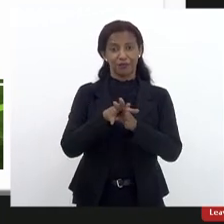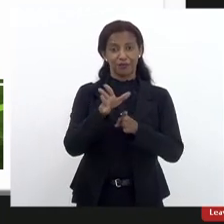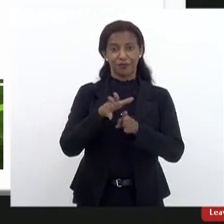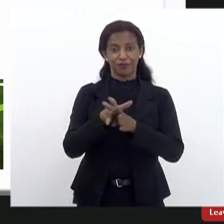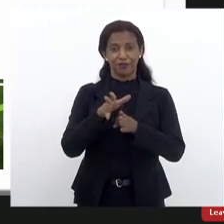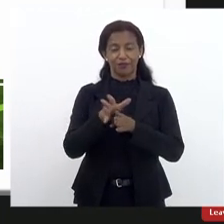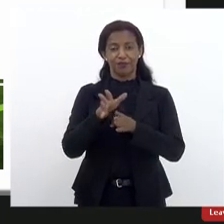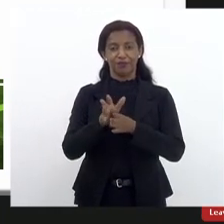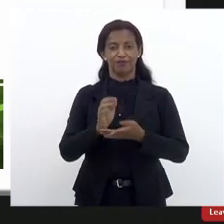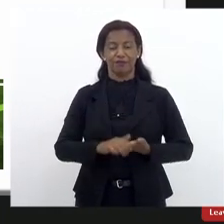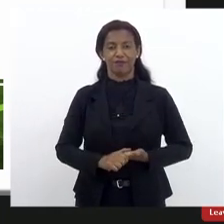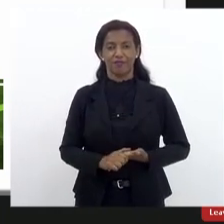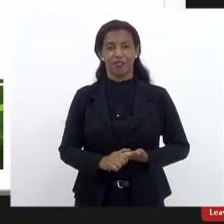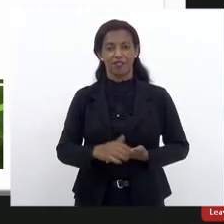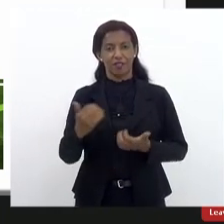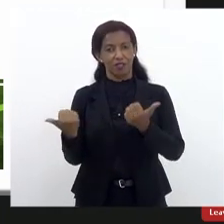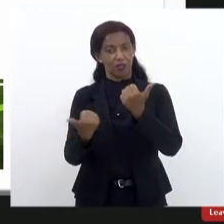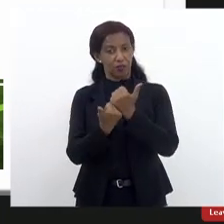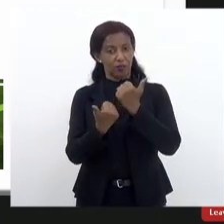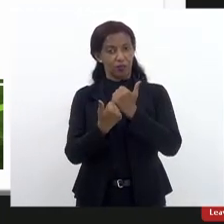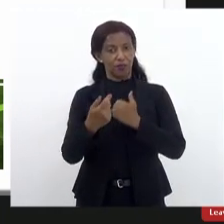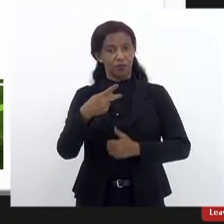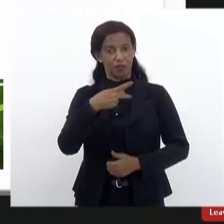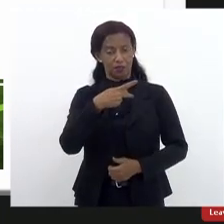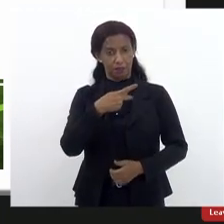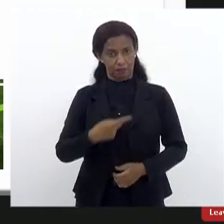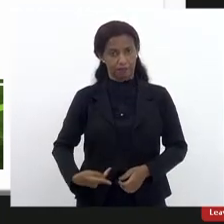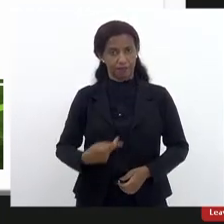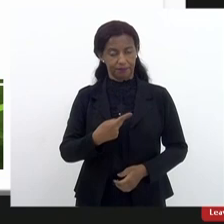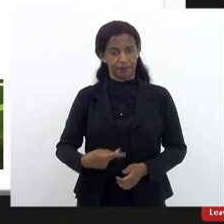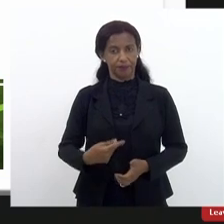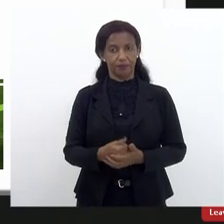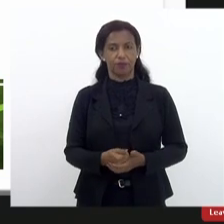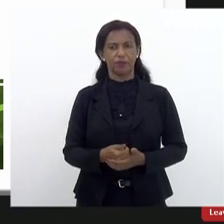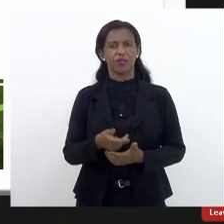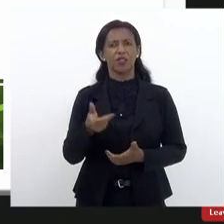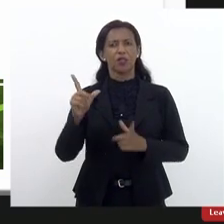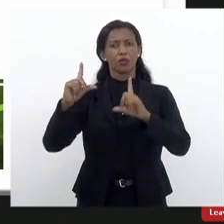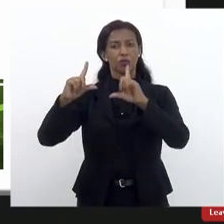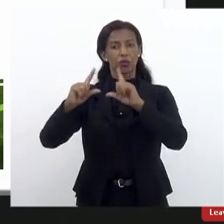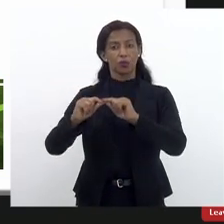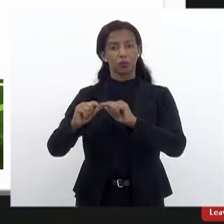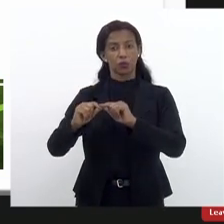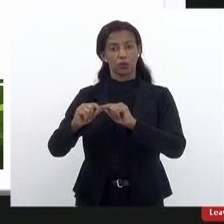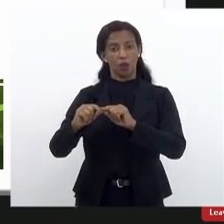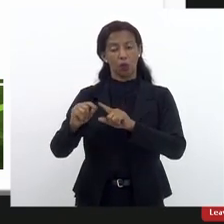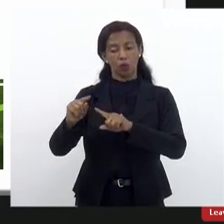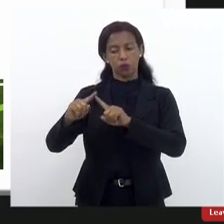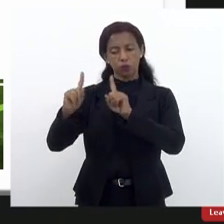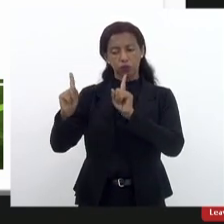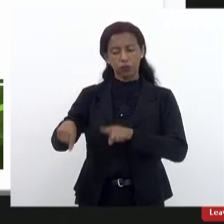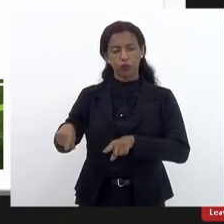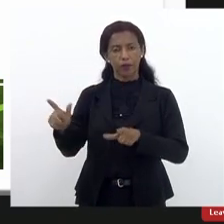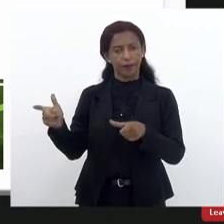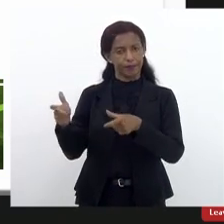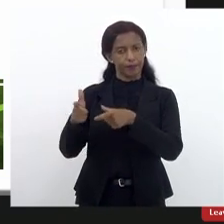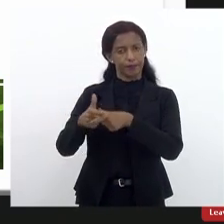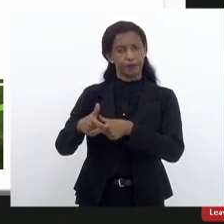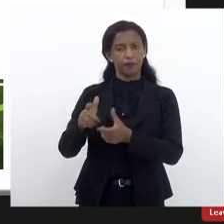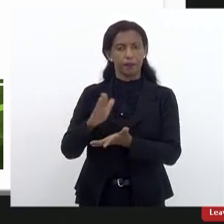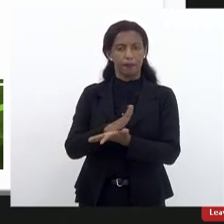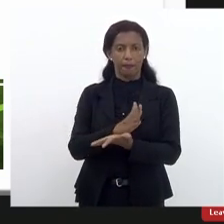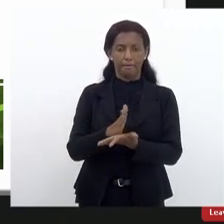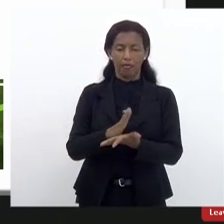o Vice-Presidente Charba assume a condição de Vice-Presidente? Nós tivemos uma diminuição no quadro de servidores, alguns